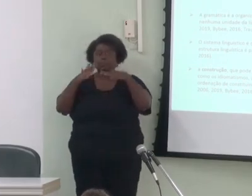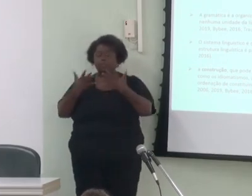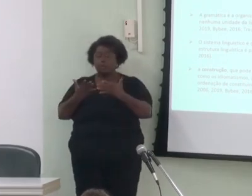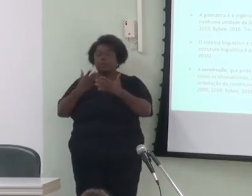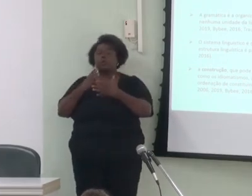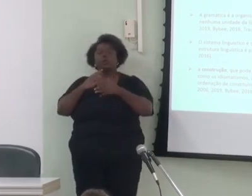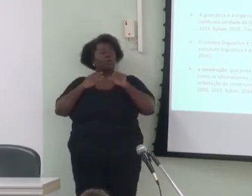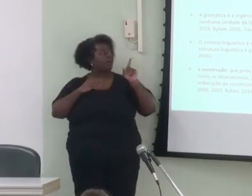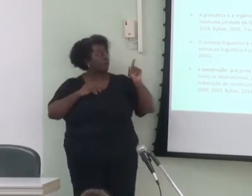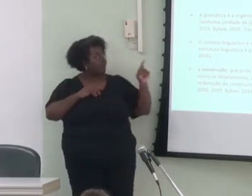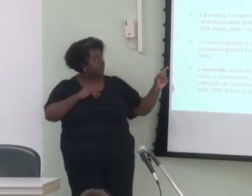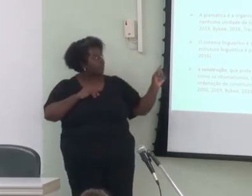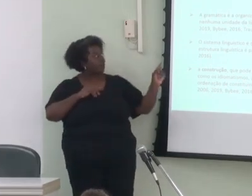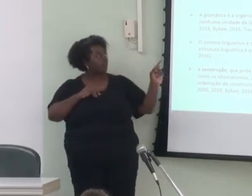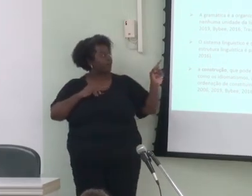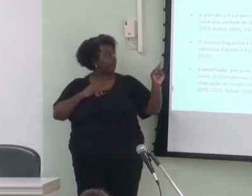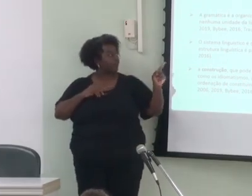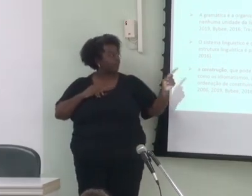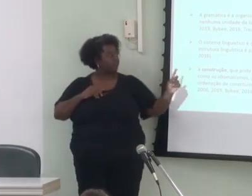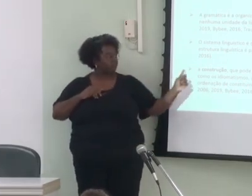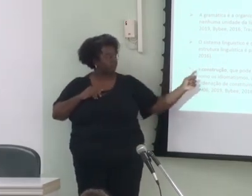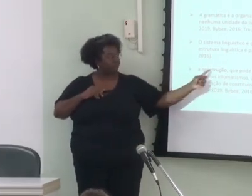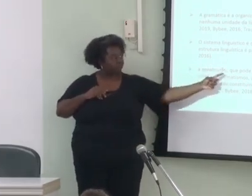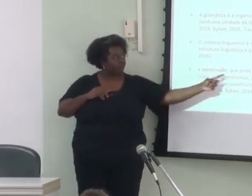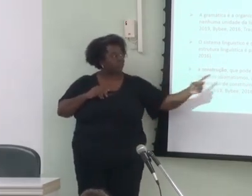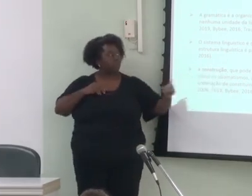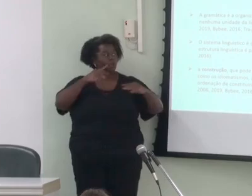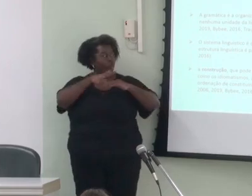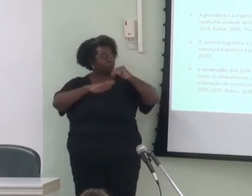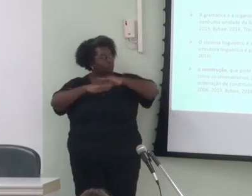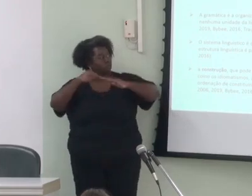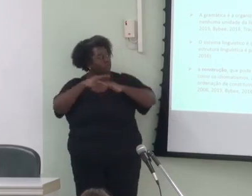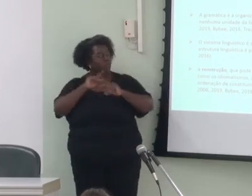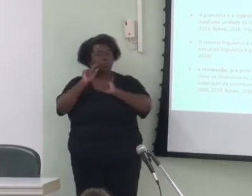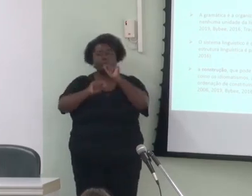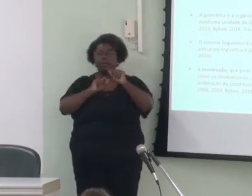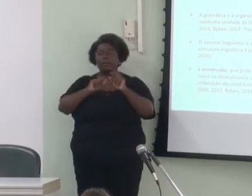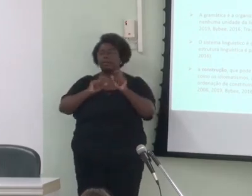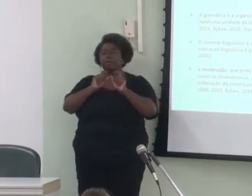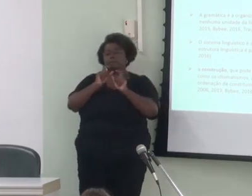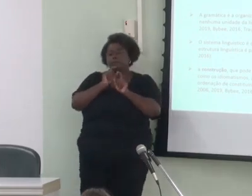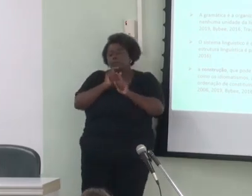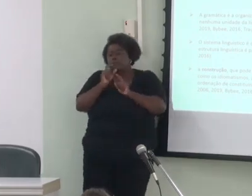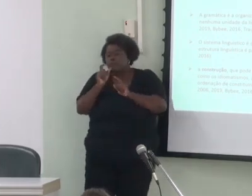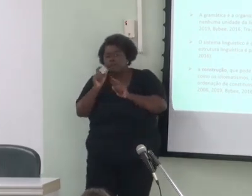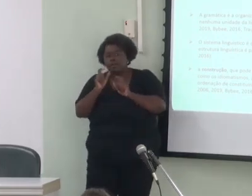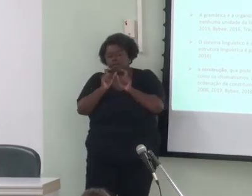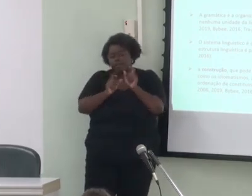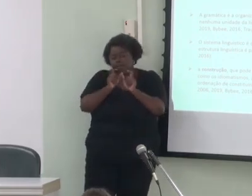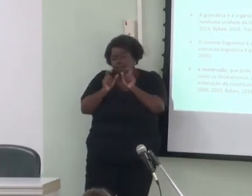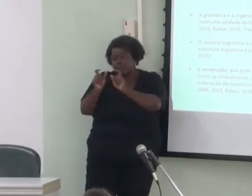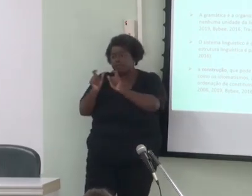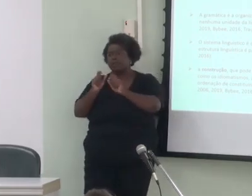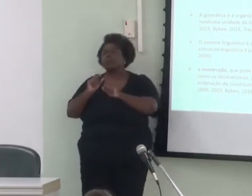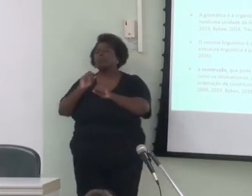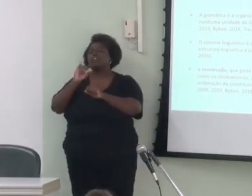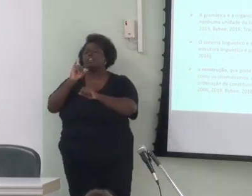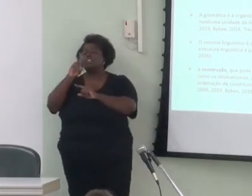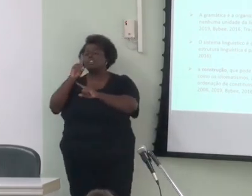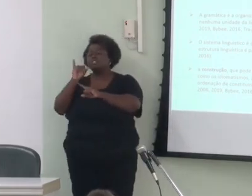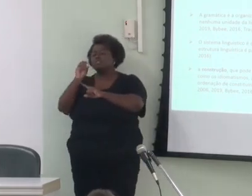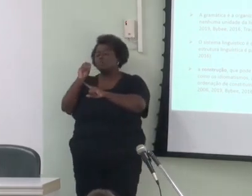análise é a construção que pode ser desde unidades mínimas como morfemas unidades complexas como idiomatismos